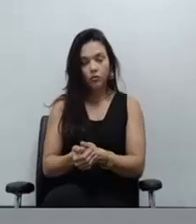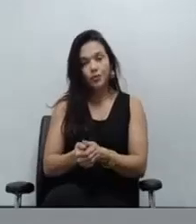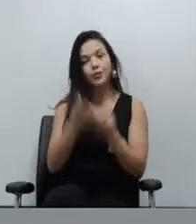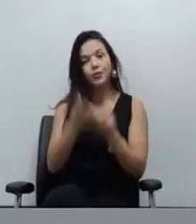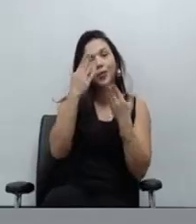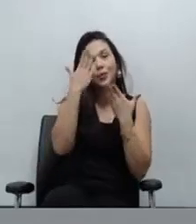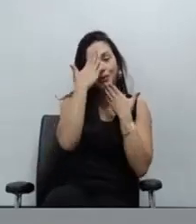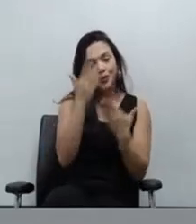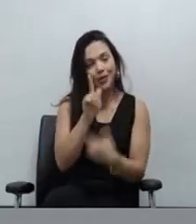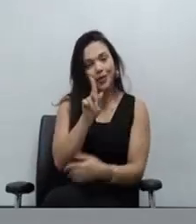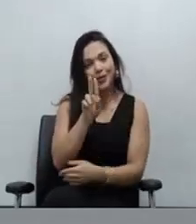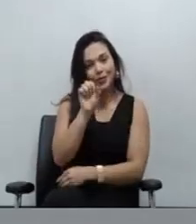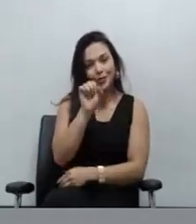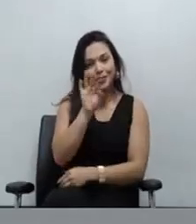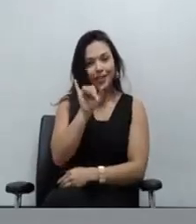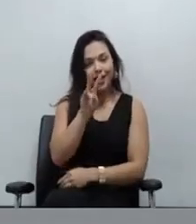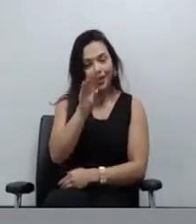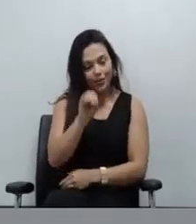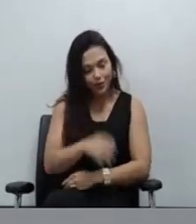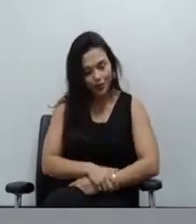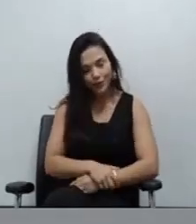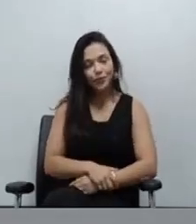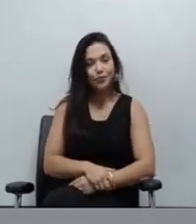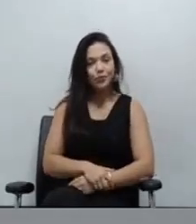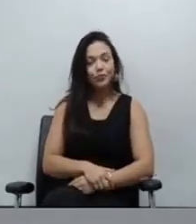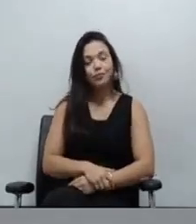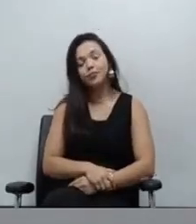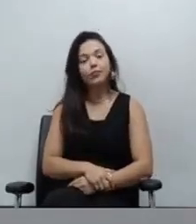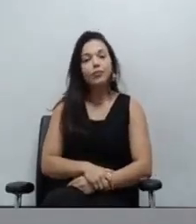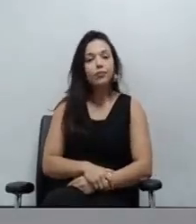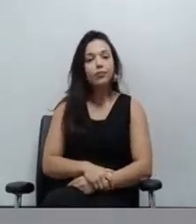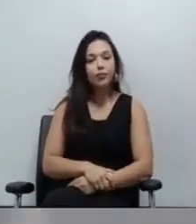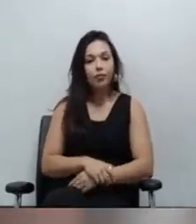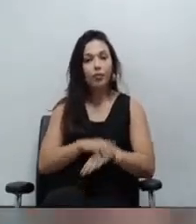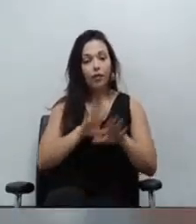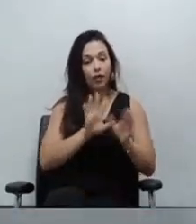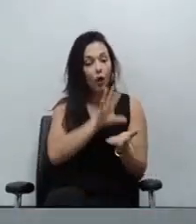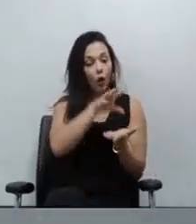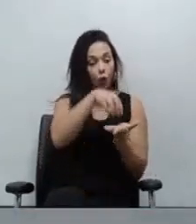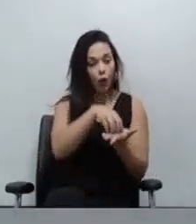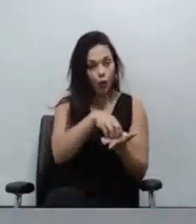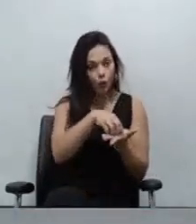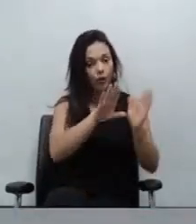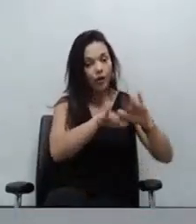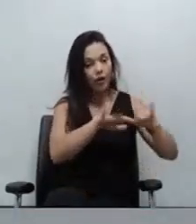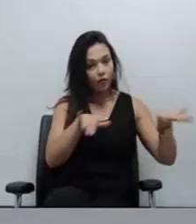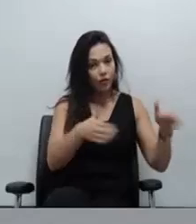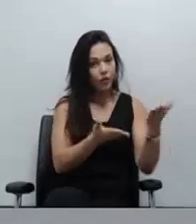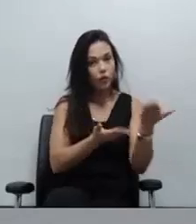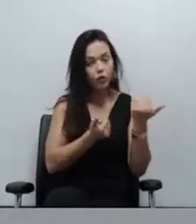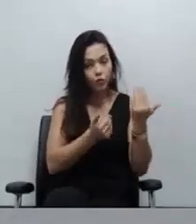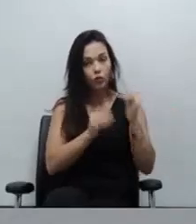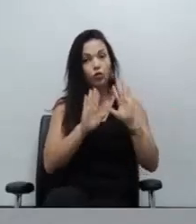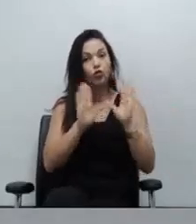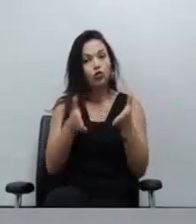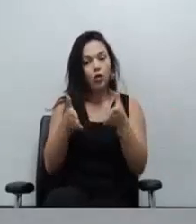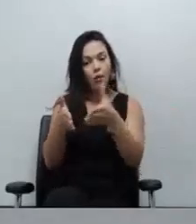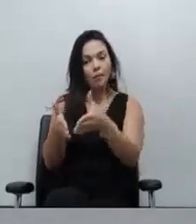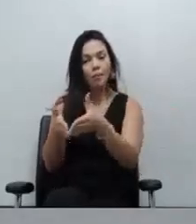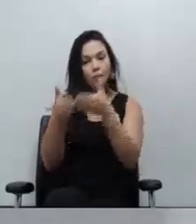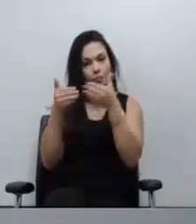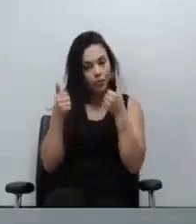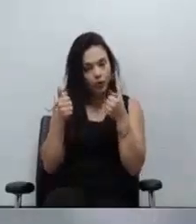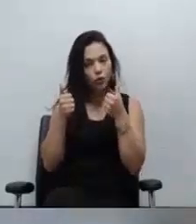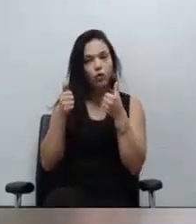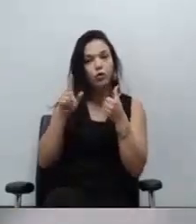Obrigada, Gustavo. O núcleo da Infância e Juventude fez um pedido no processo de